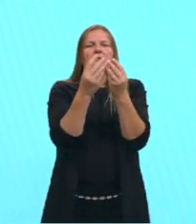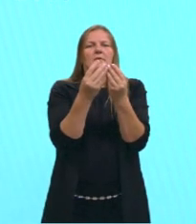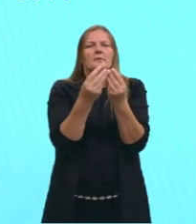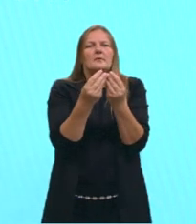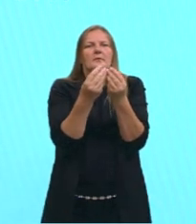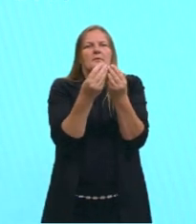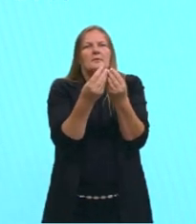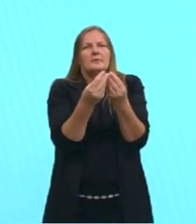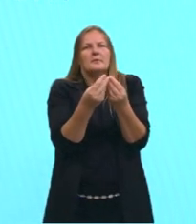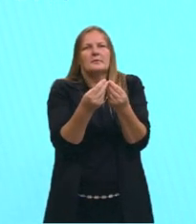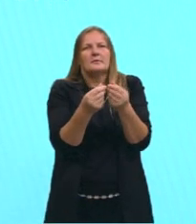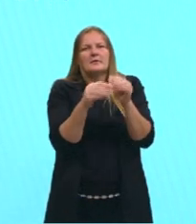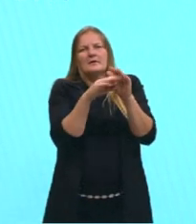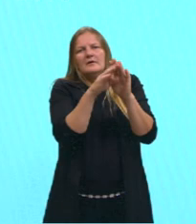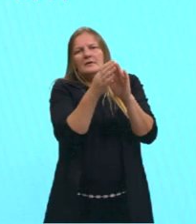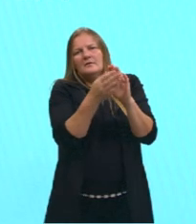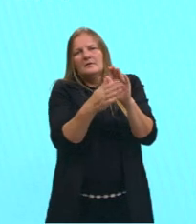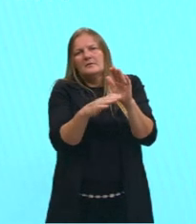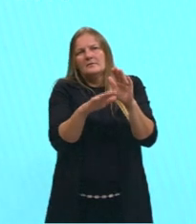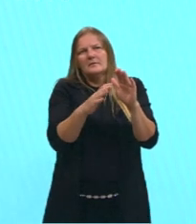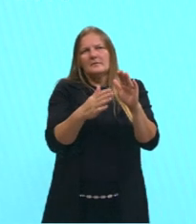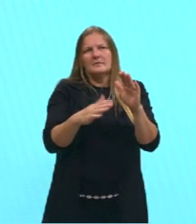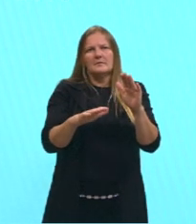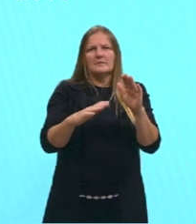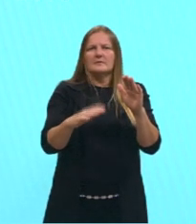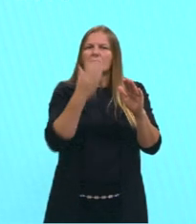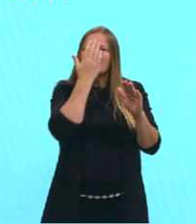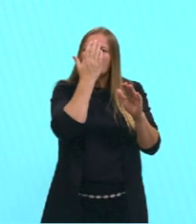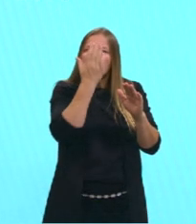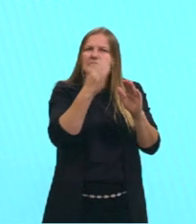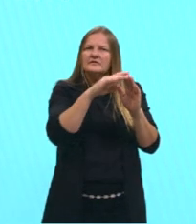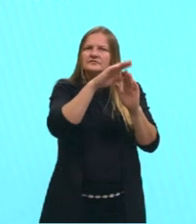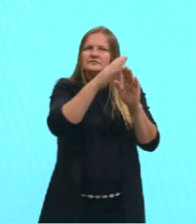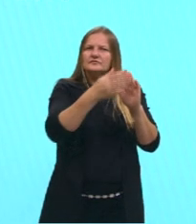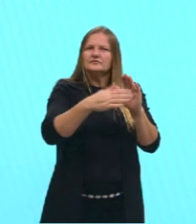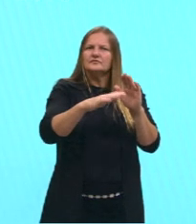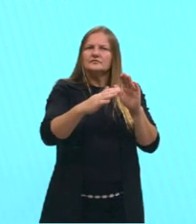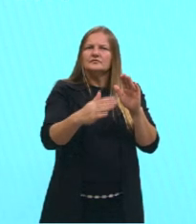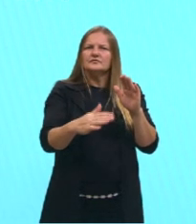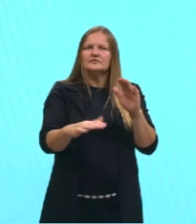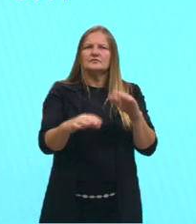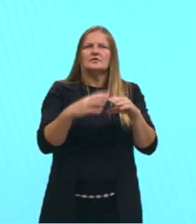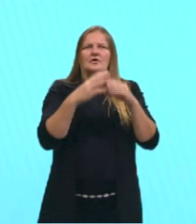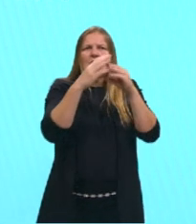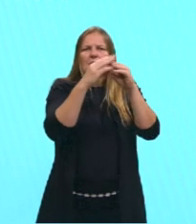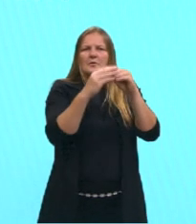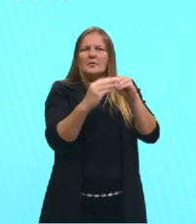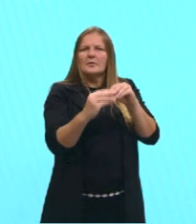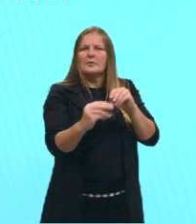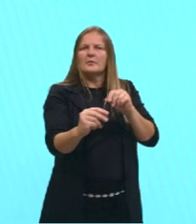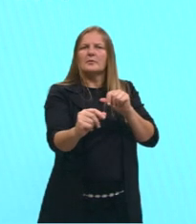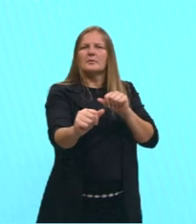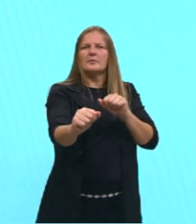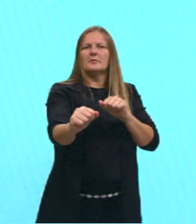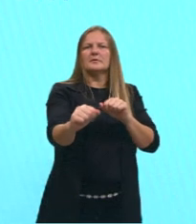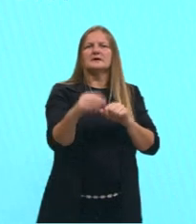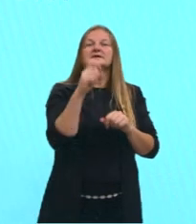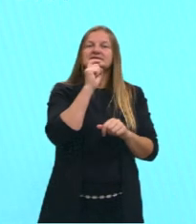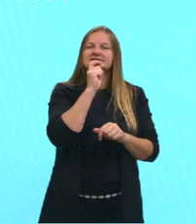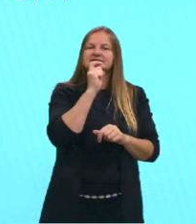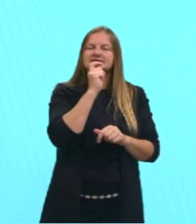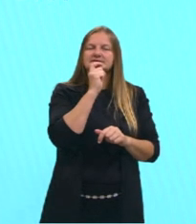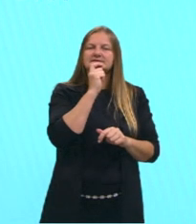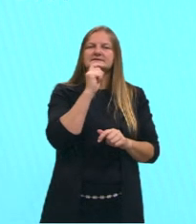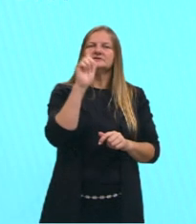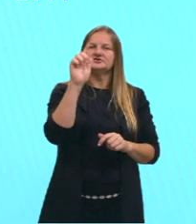Fica essa parte frontal, tá? Então isso é uma deposição de moraina, né? A parte